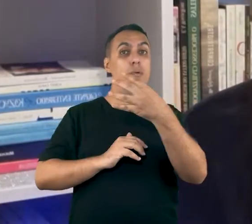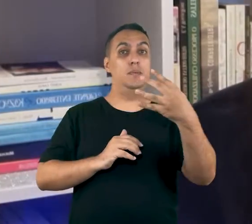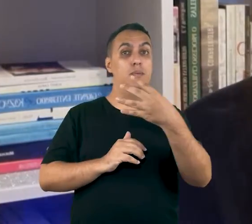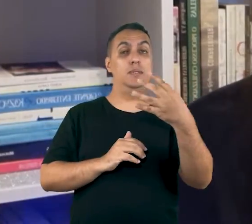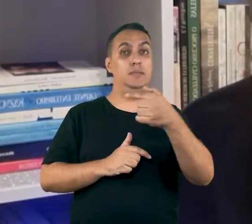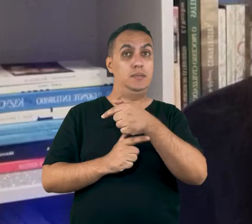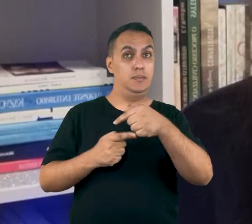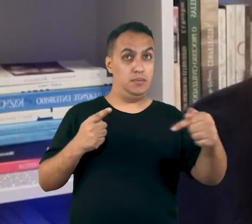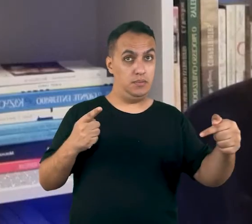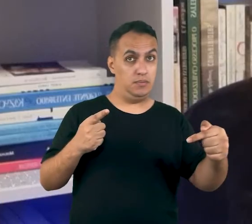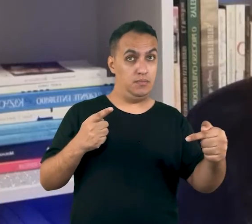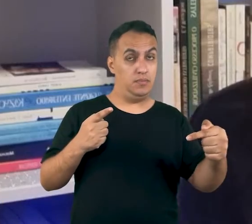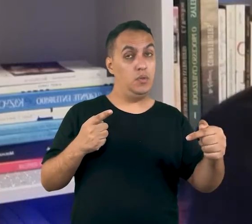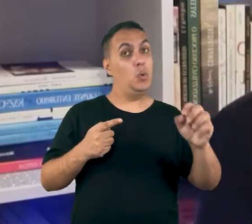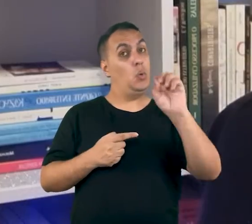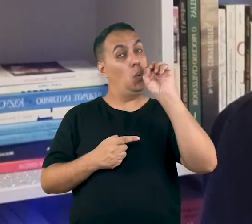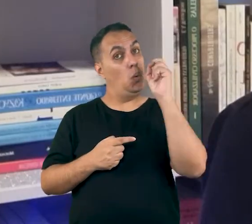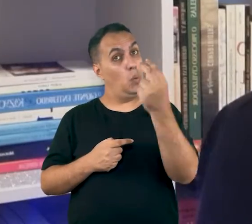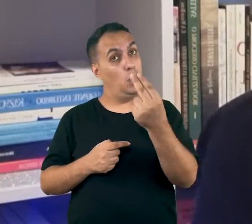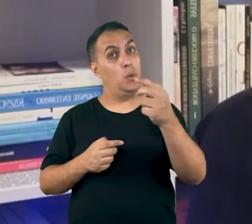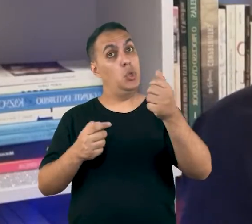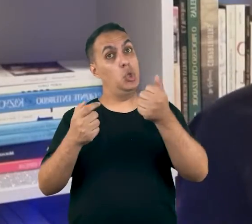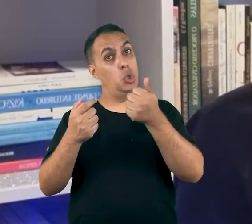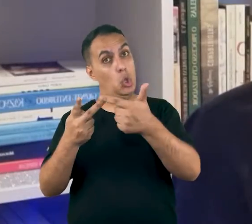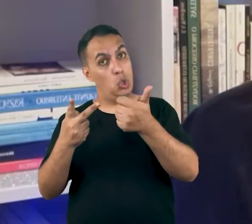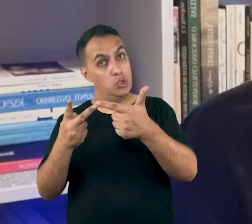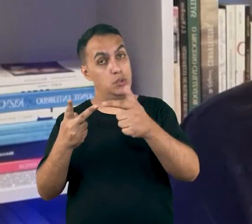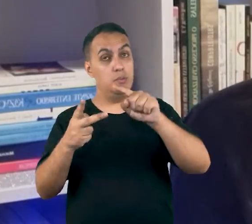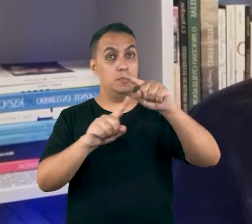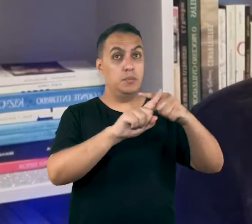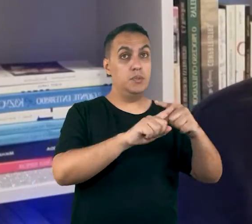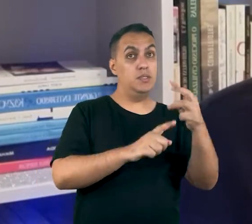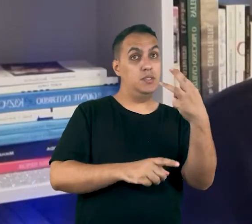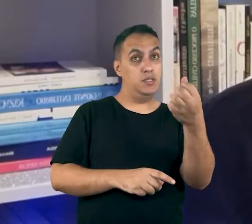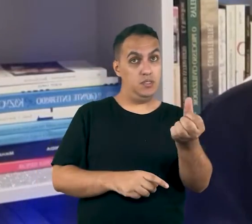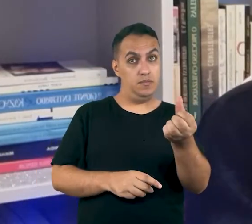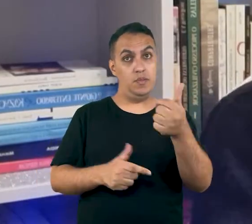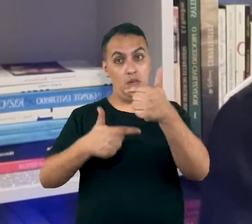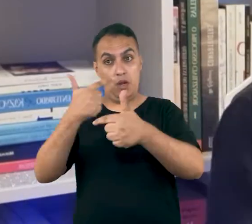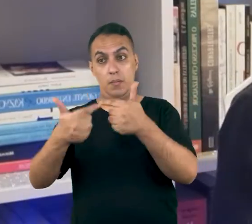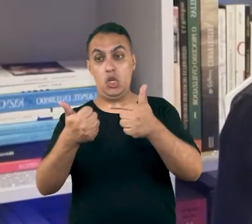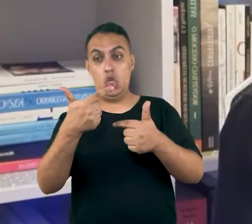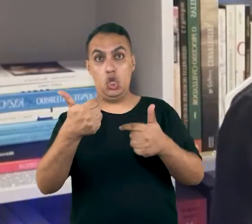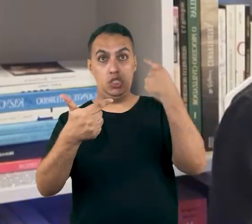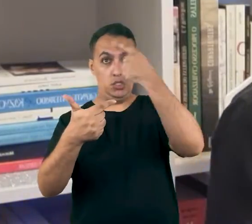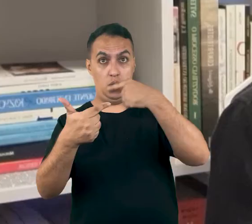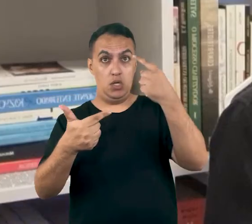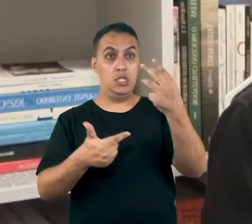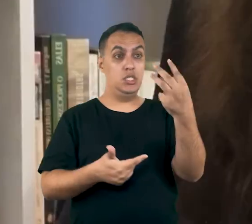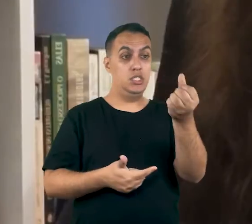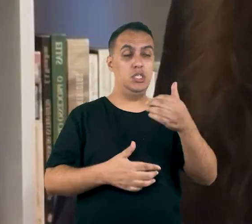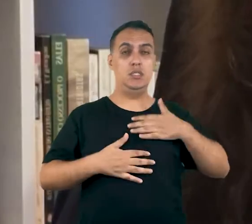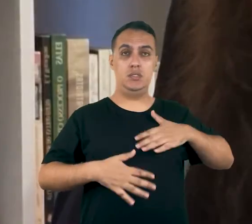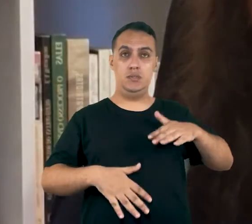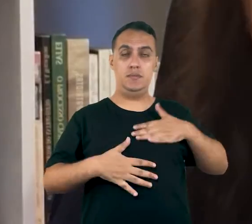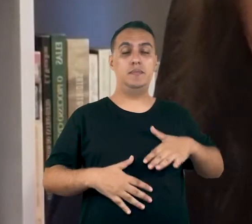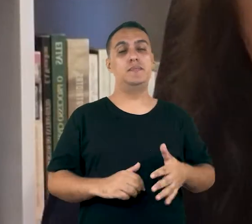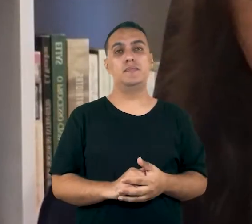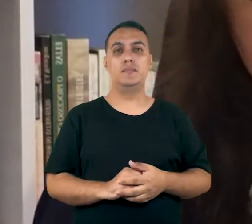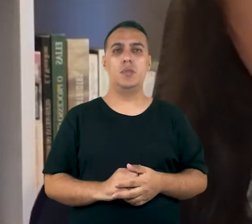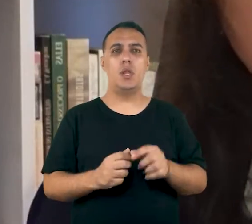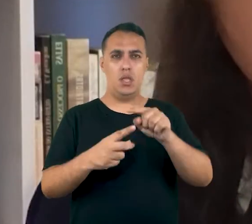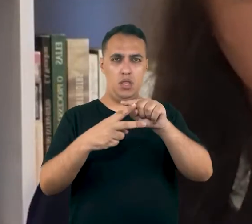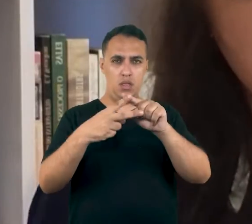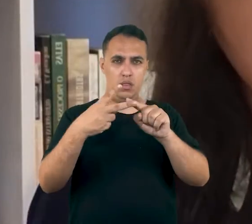semanais ou então a modalidade 12 por 36. 12 horas de trabalho por 36 de descanso. Nessas duas